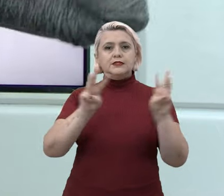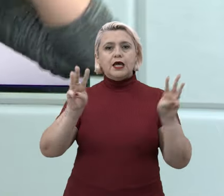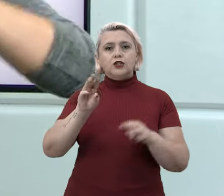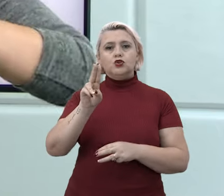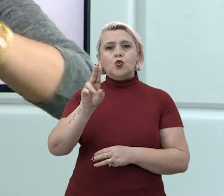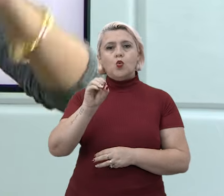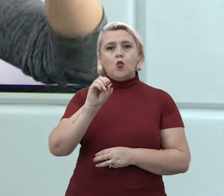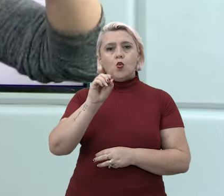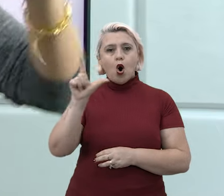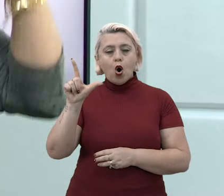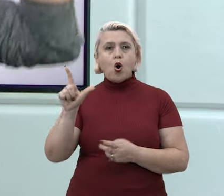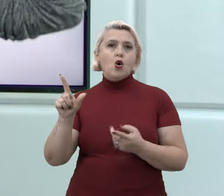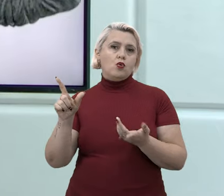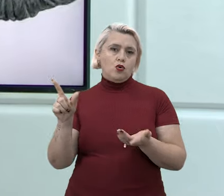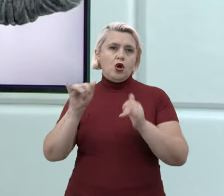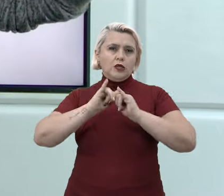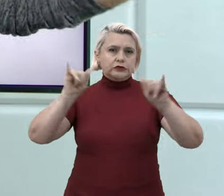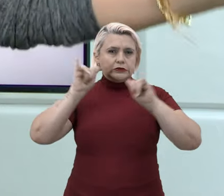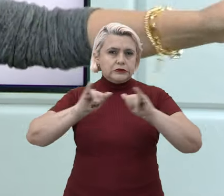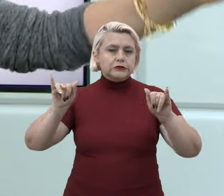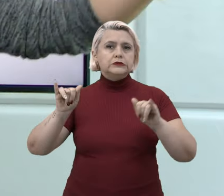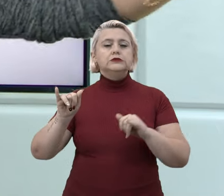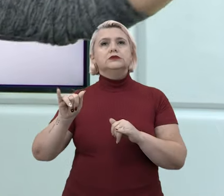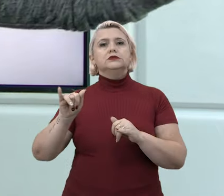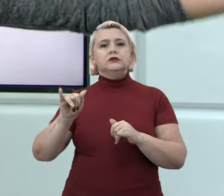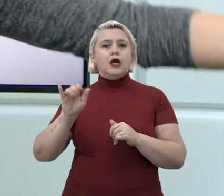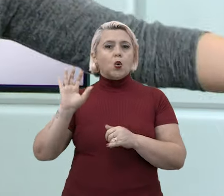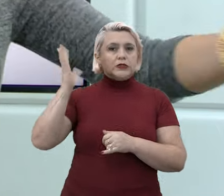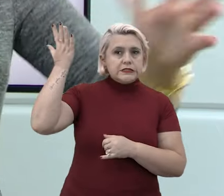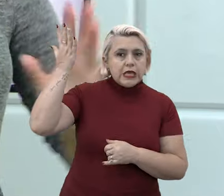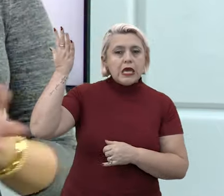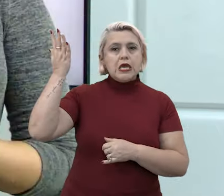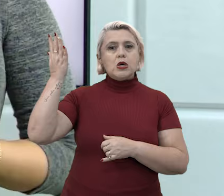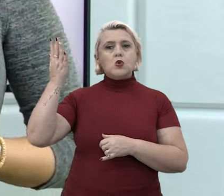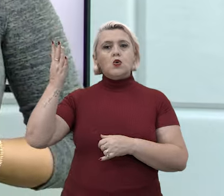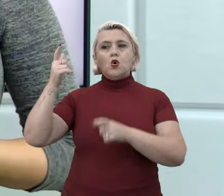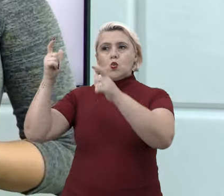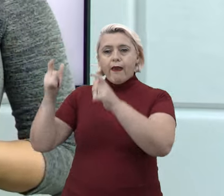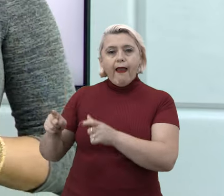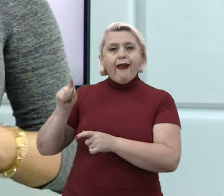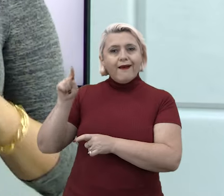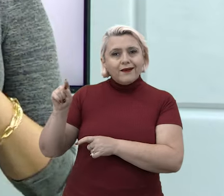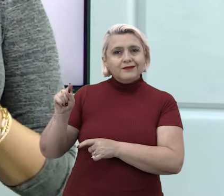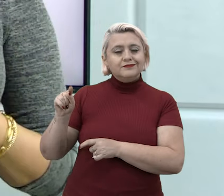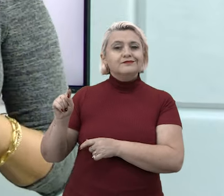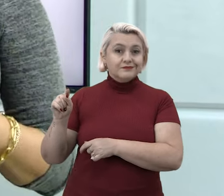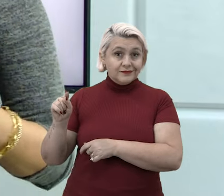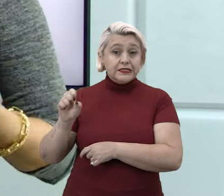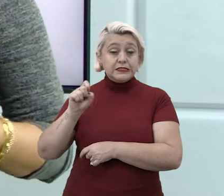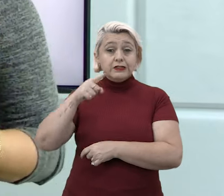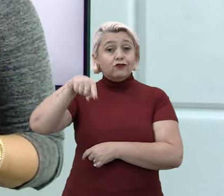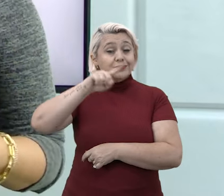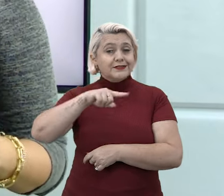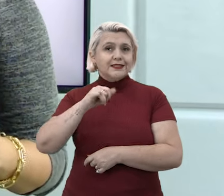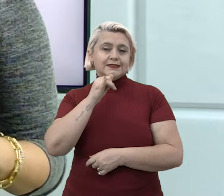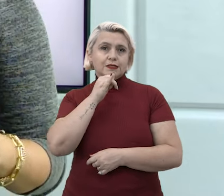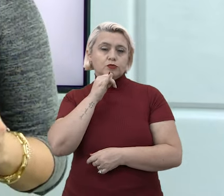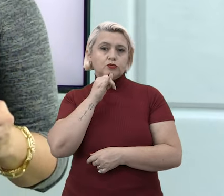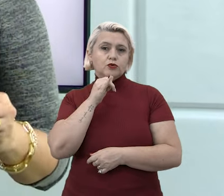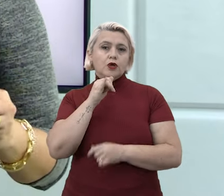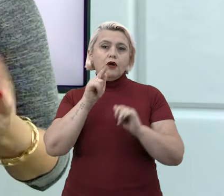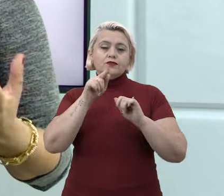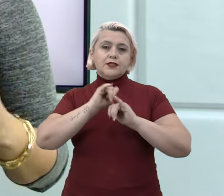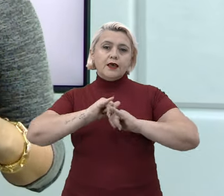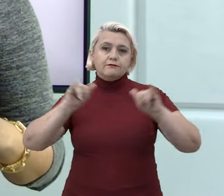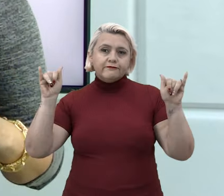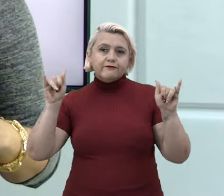o site UOL noticiou o fato X que aconteceu em tal lugar. Se você, digamos, que você informou